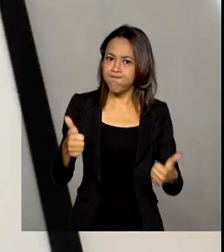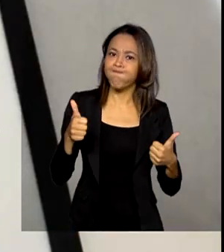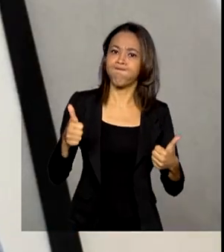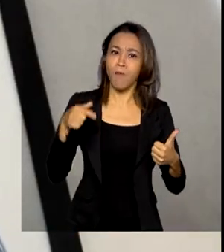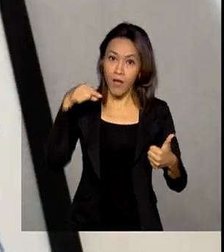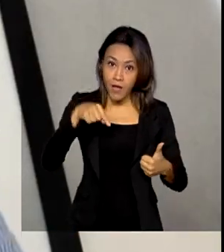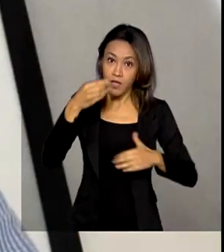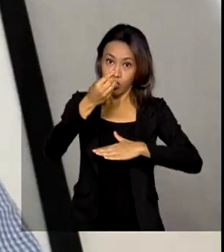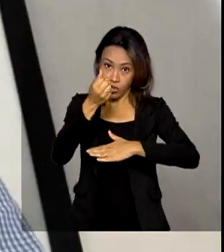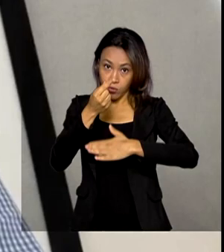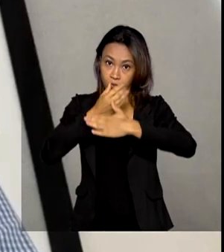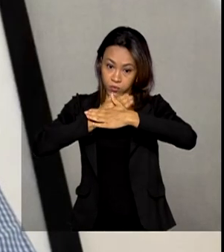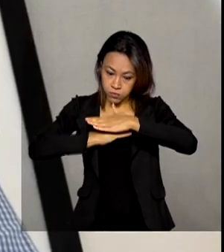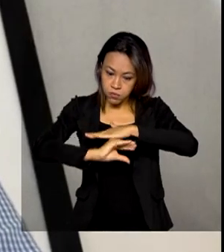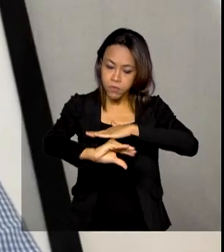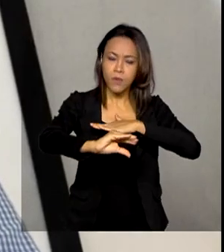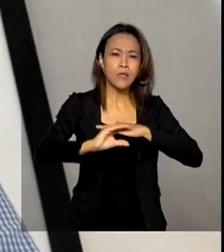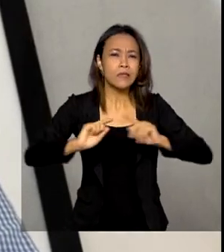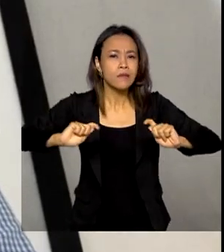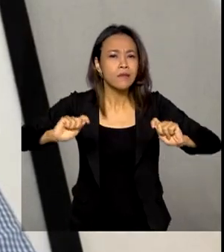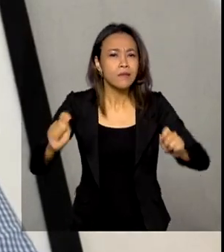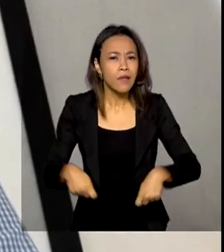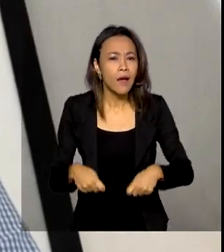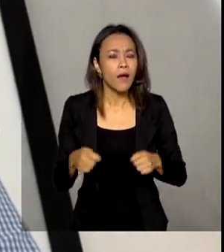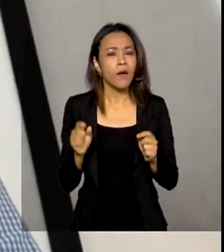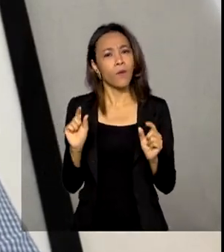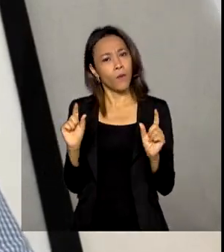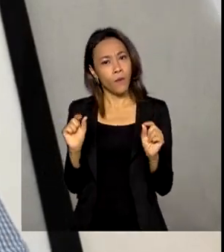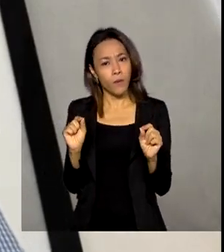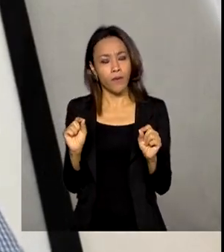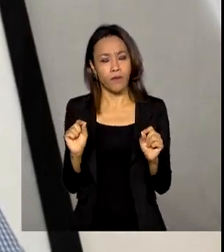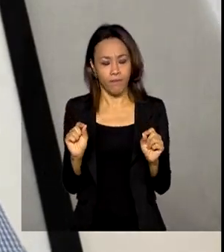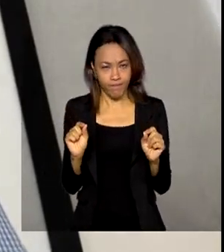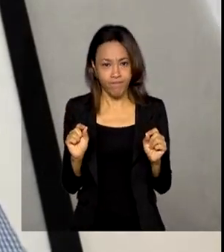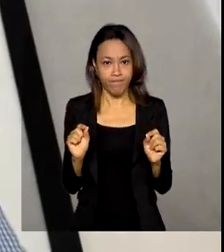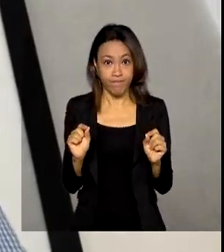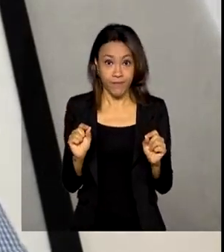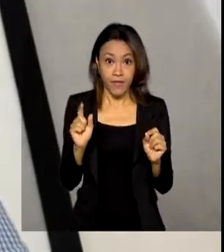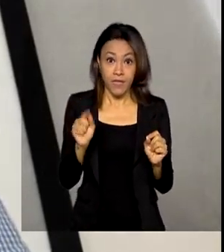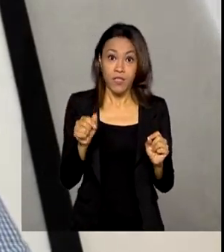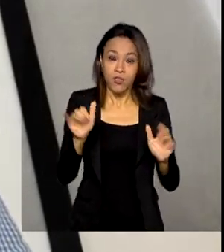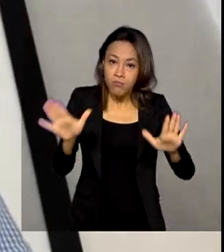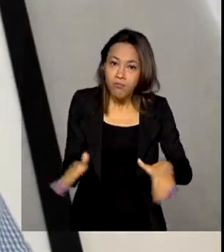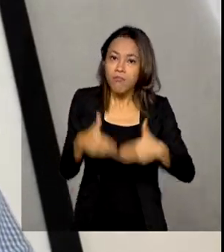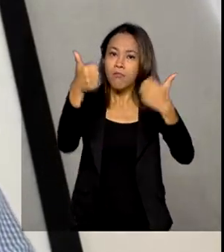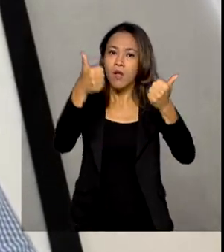investimentos têm condição plena de alterar, de fato, a matriz de transportes do país.